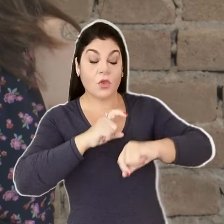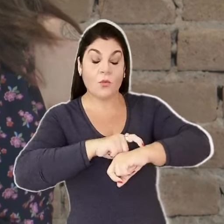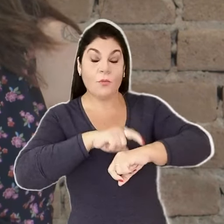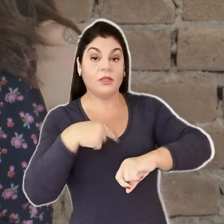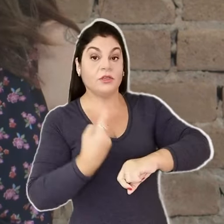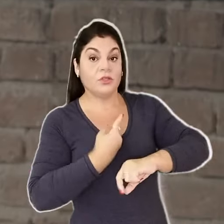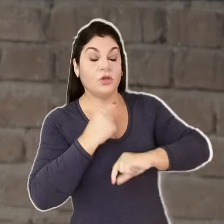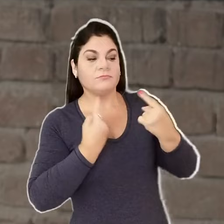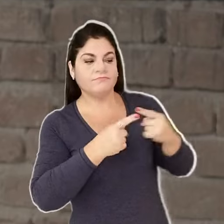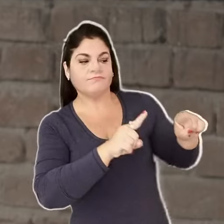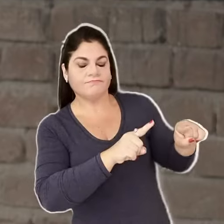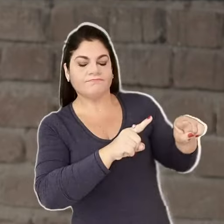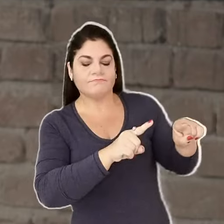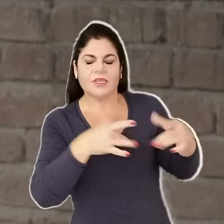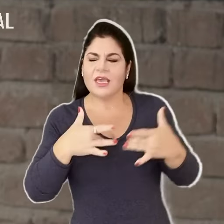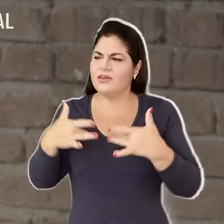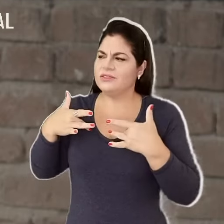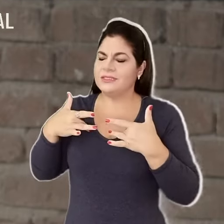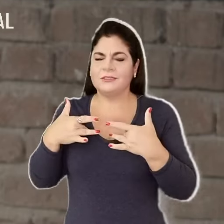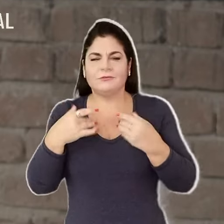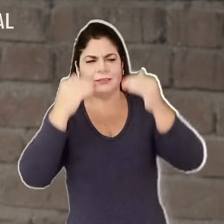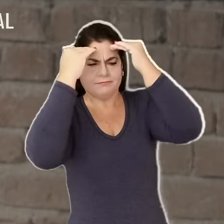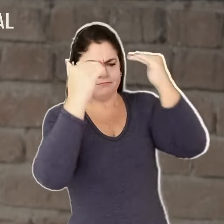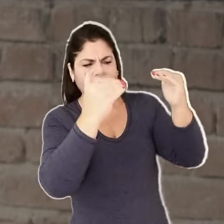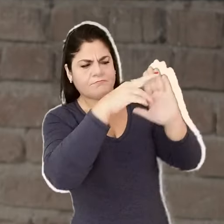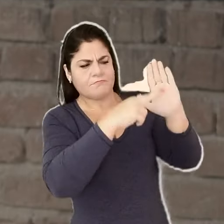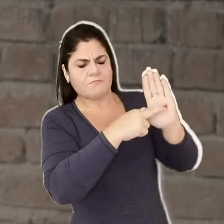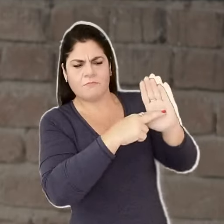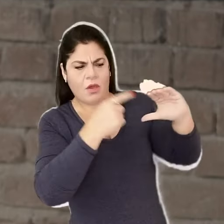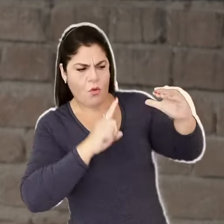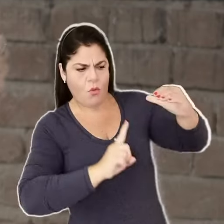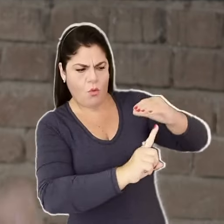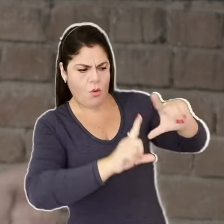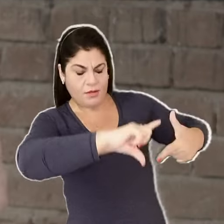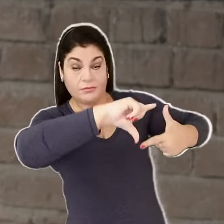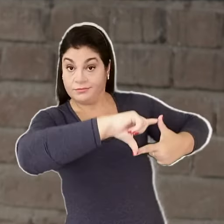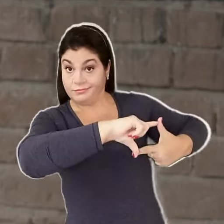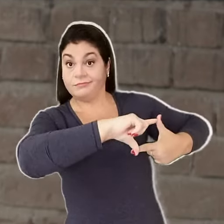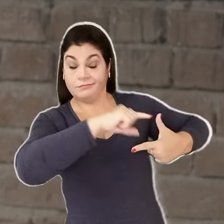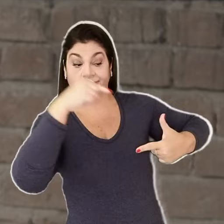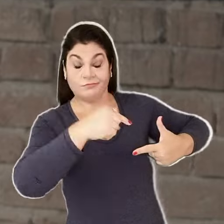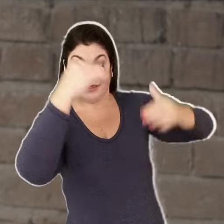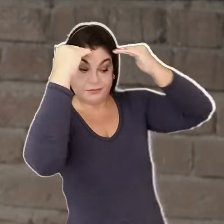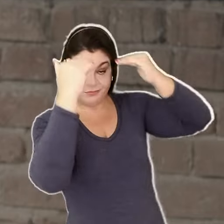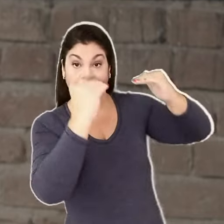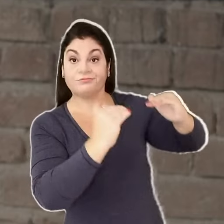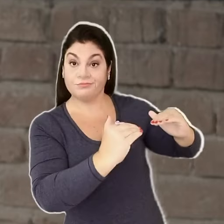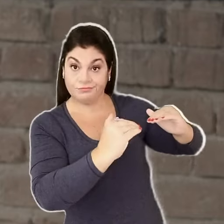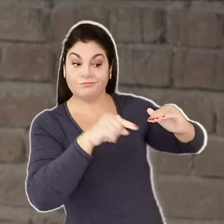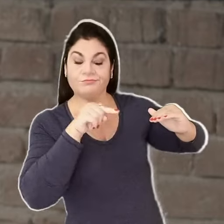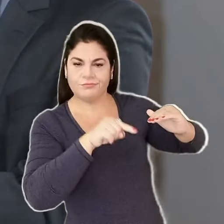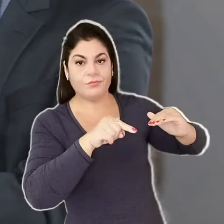que a gente passa a ser uma ameaça. Eu sinto que se você não bate continência, vão pegar o taco de beisebol pra ali colocar na caixinha e você começar a obedecer.